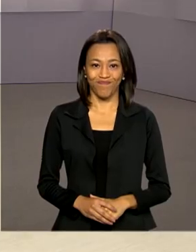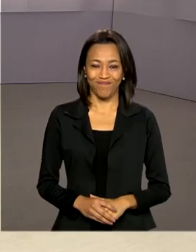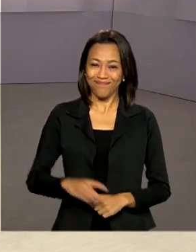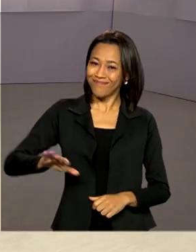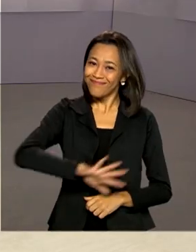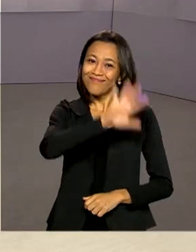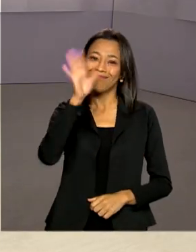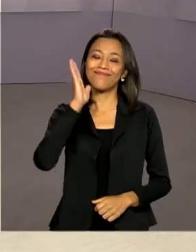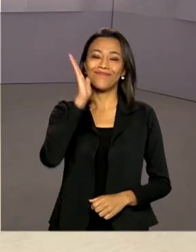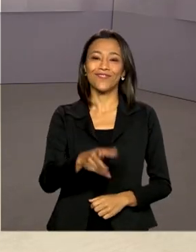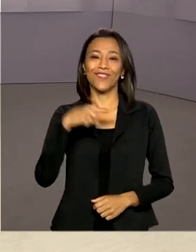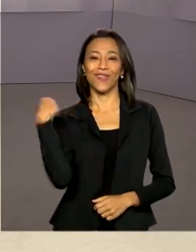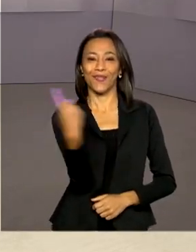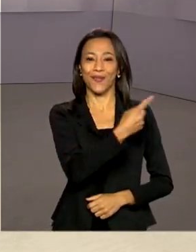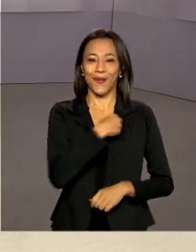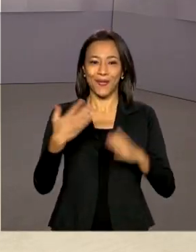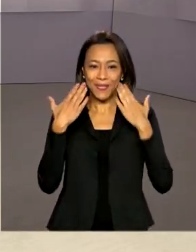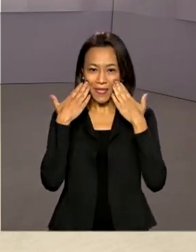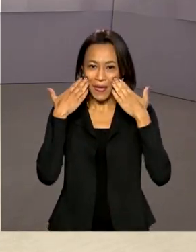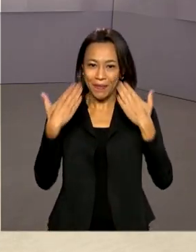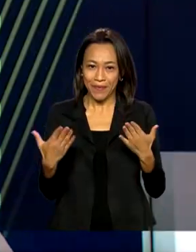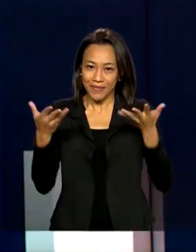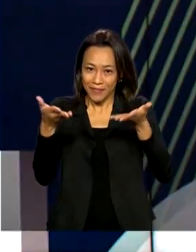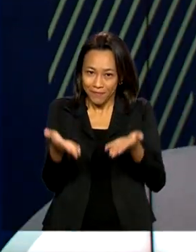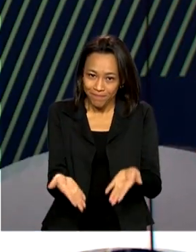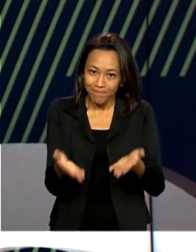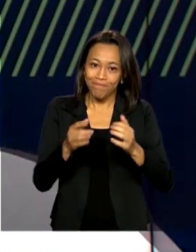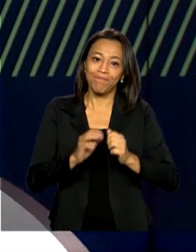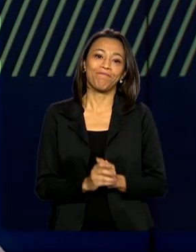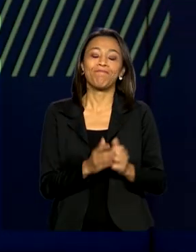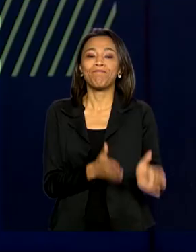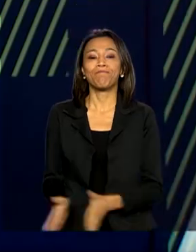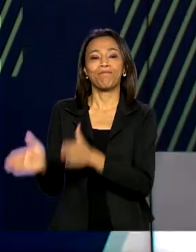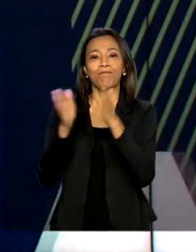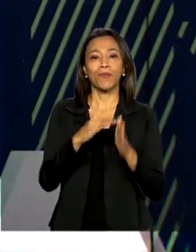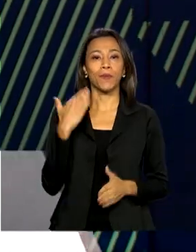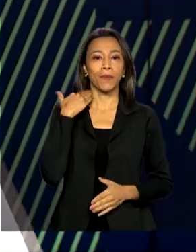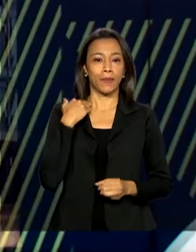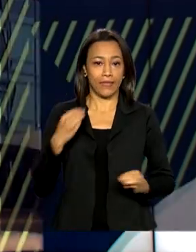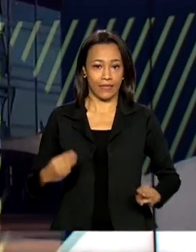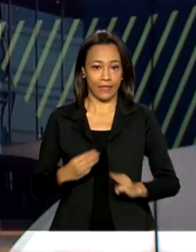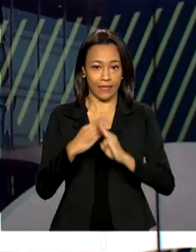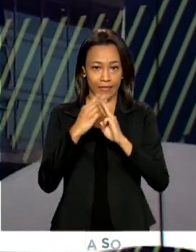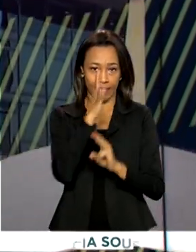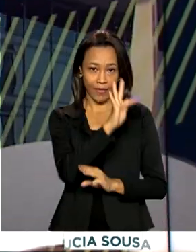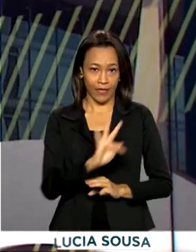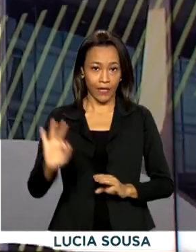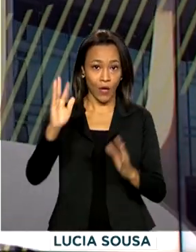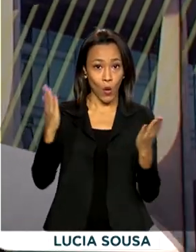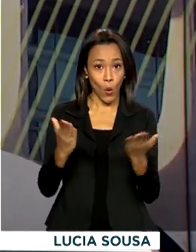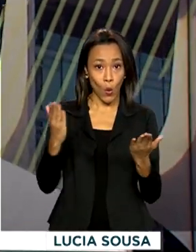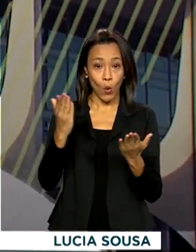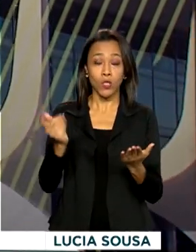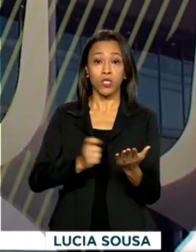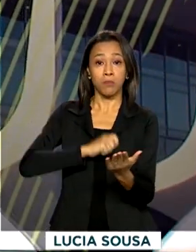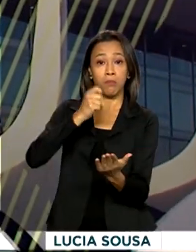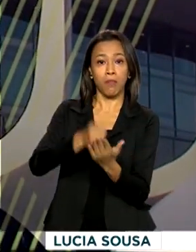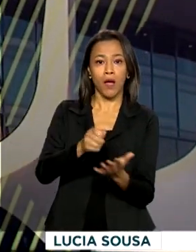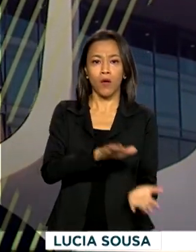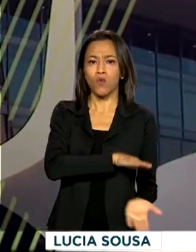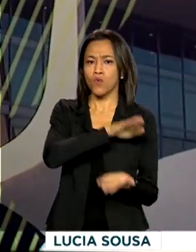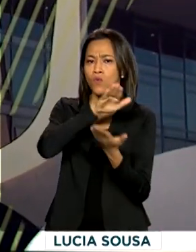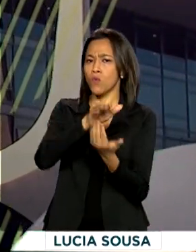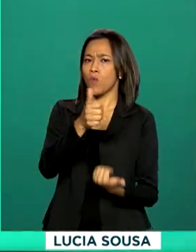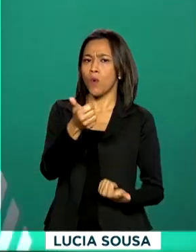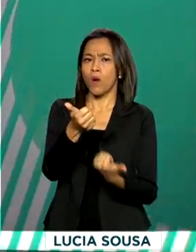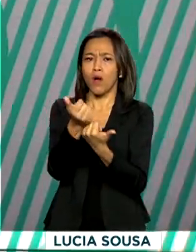Olá, já estamos no ar com o Governo Agora. A Caixa Econômica Federal paga hoje mais um lote do auxílio emergencial.